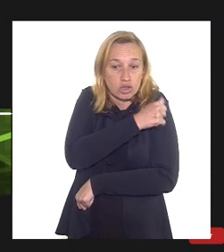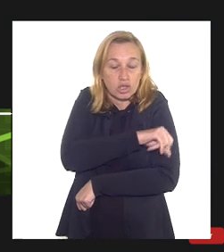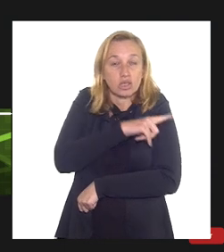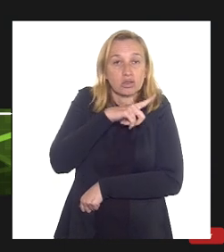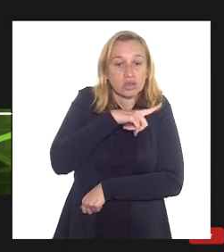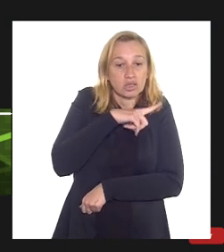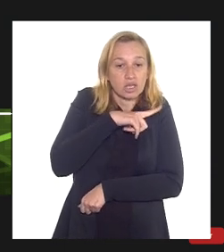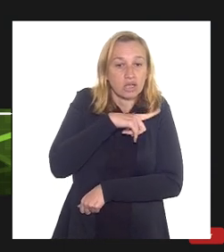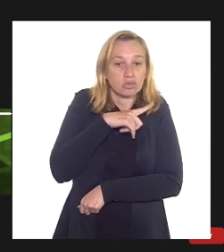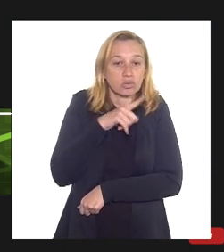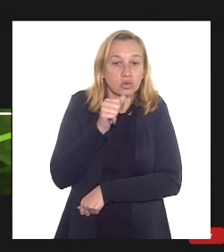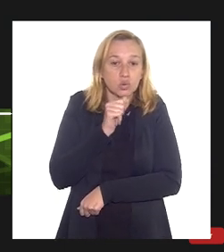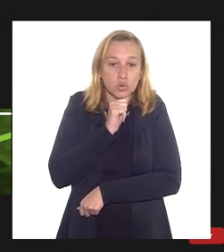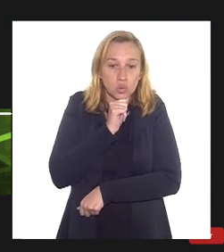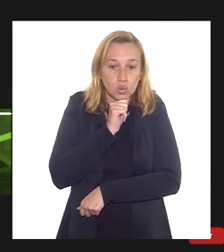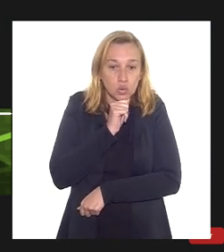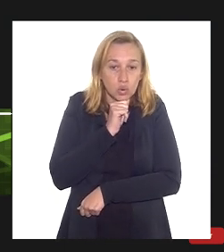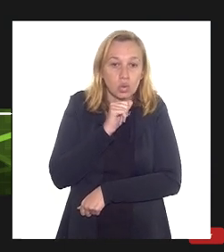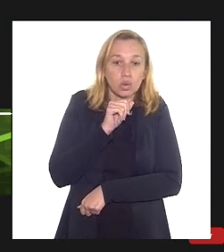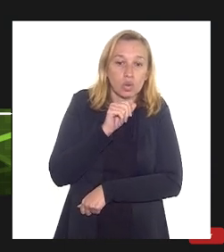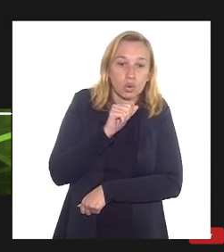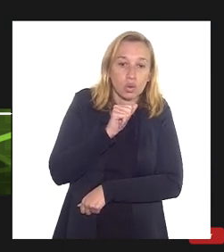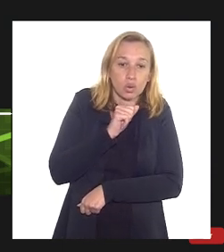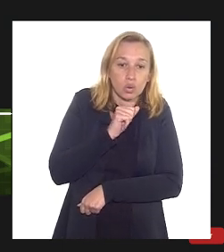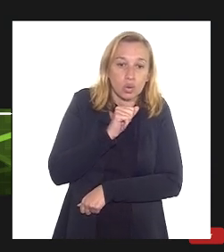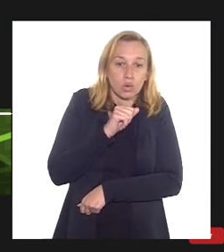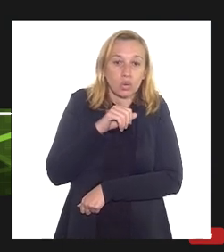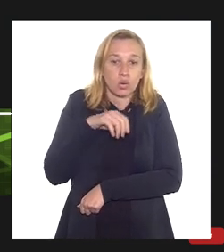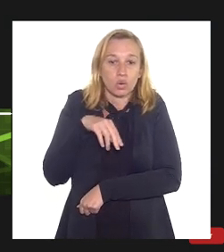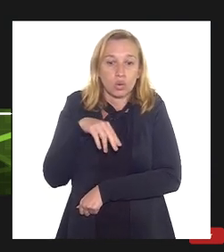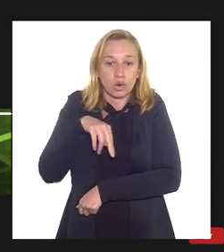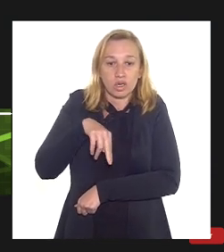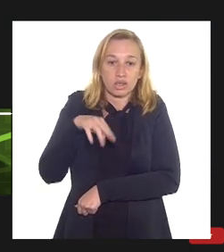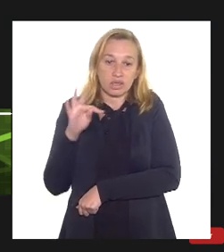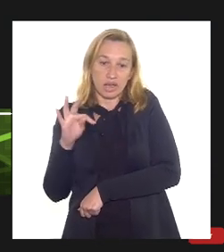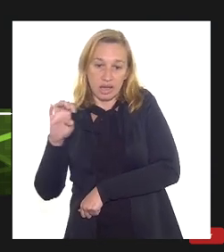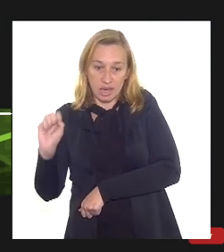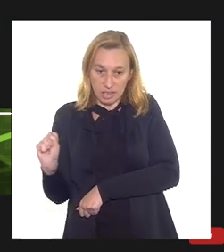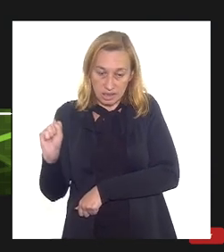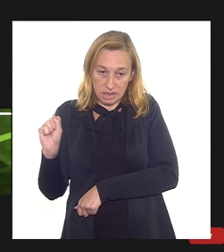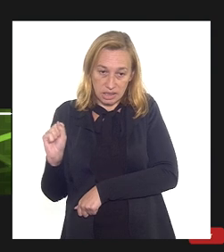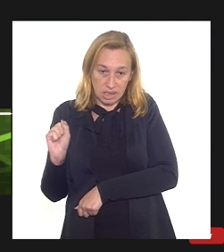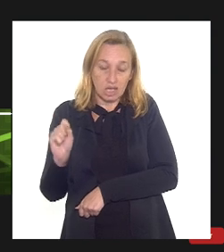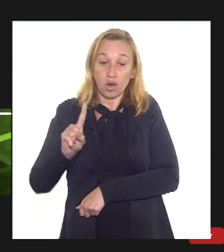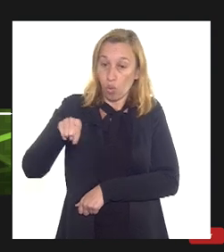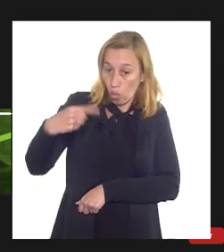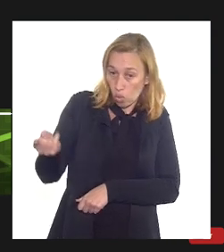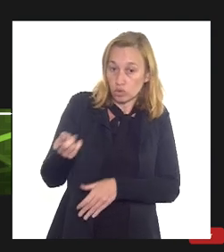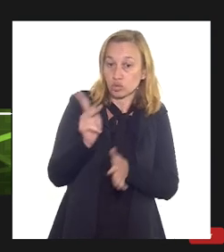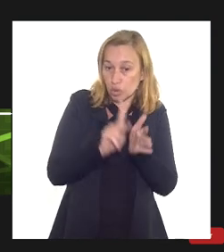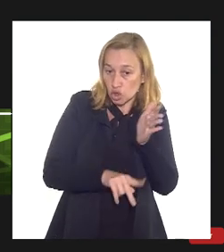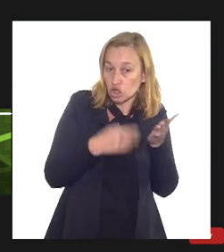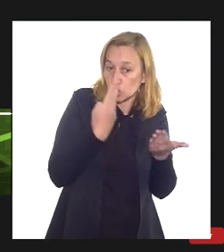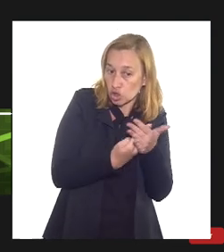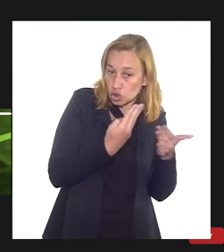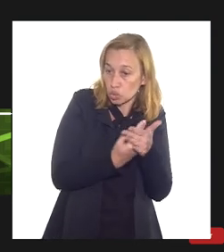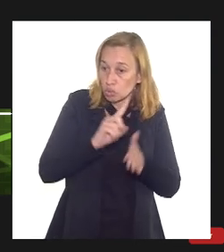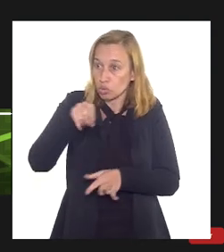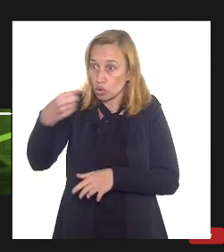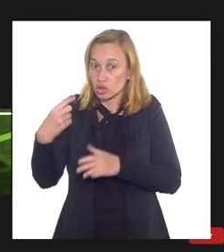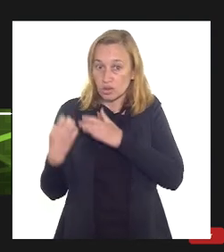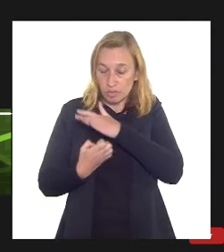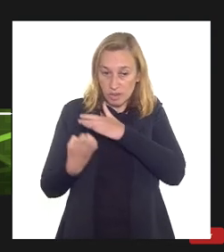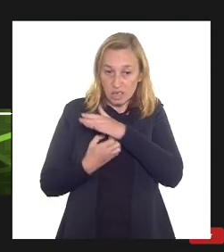além da Rota 3 que eu citei, desse da NPS, que vai servir aqui ao Polo Gajube, temos outros projetos em estudos por outras empresas